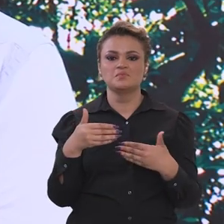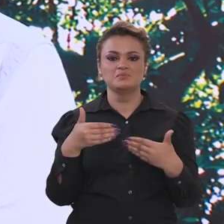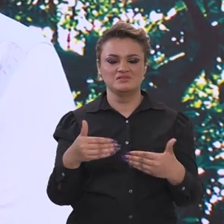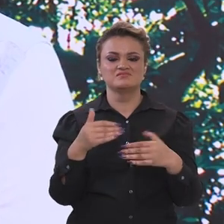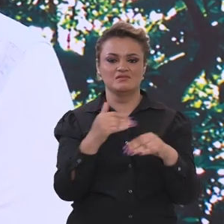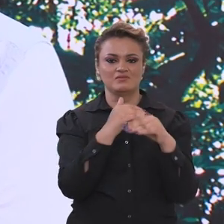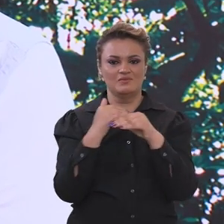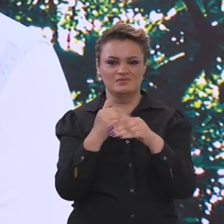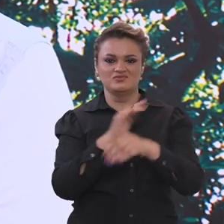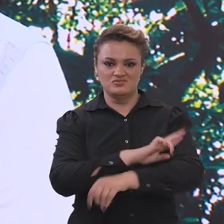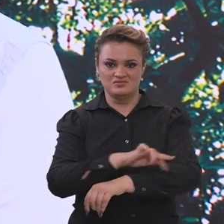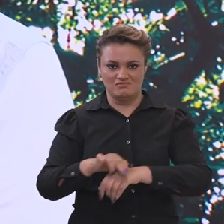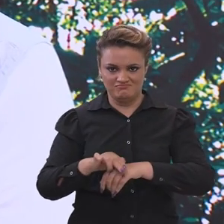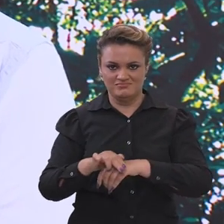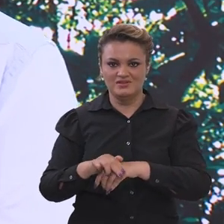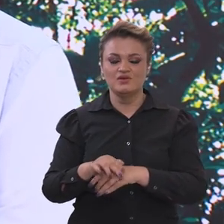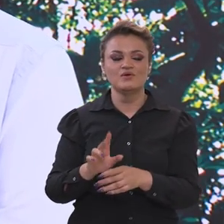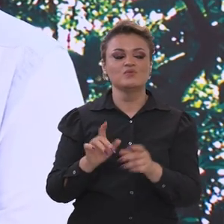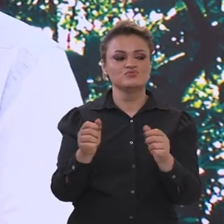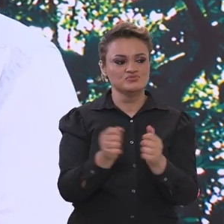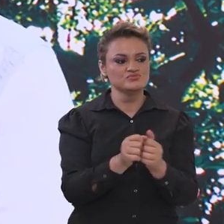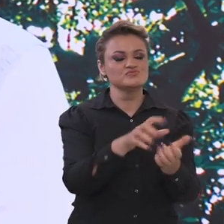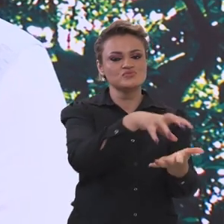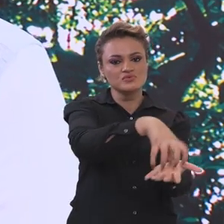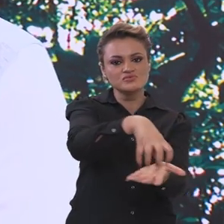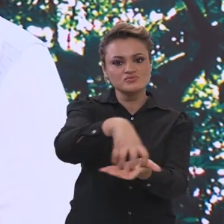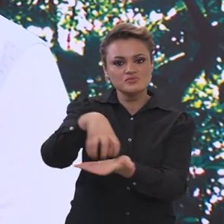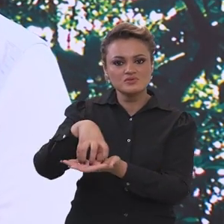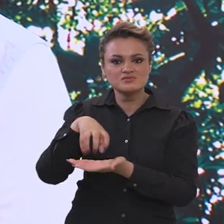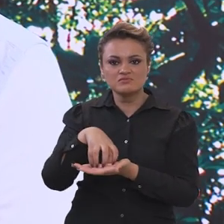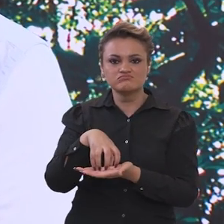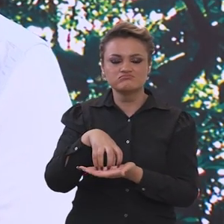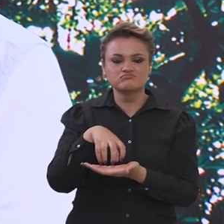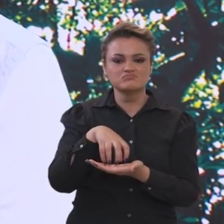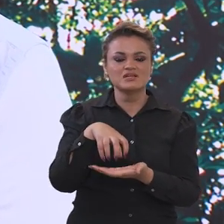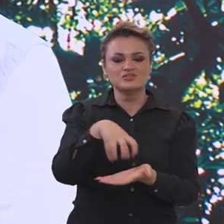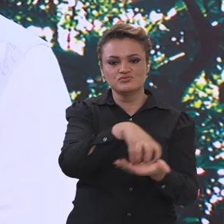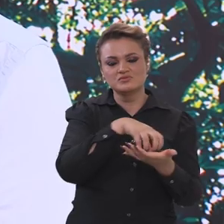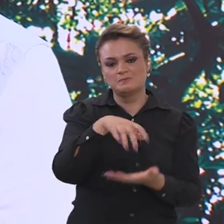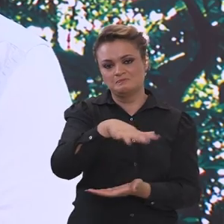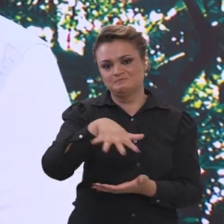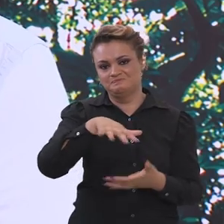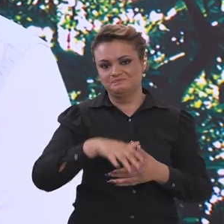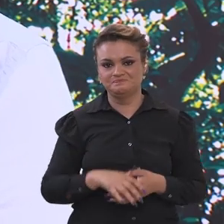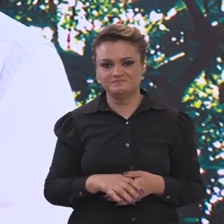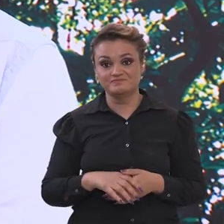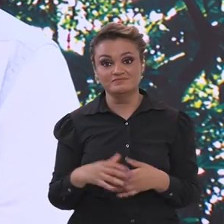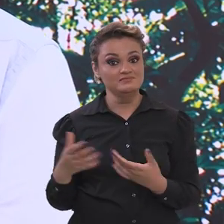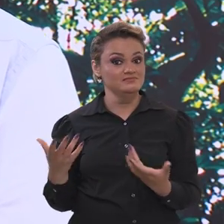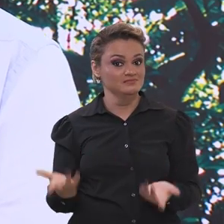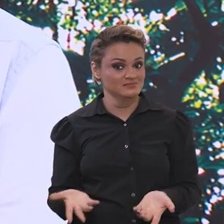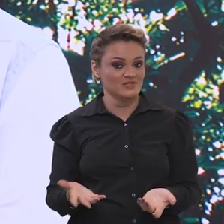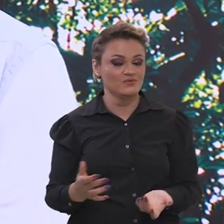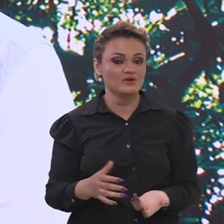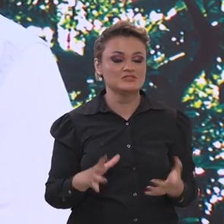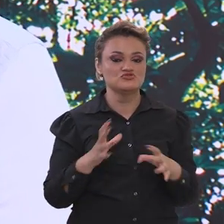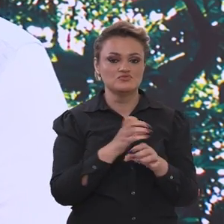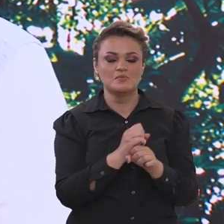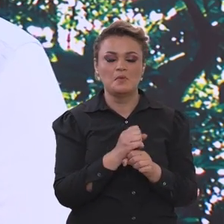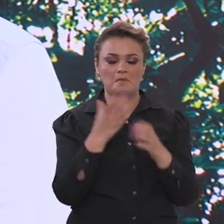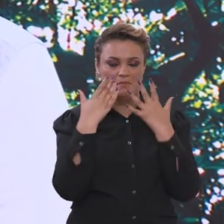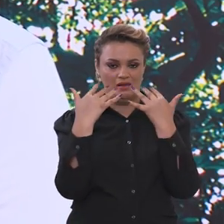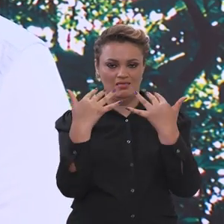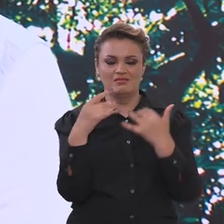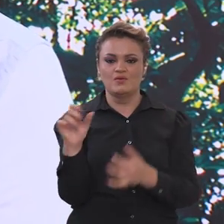Ministério da Igualdade Racial, com as entidades da área. Então, ficaram